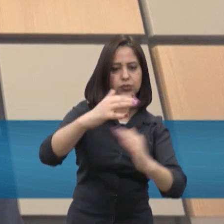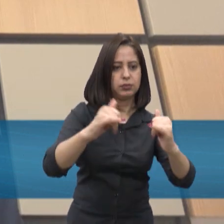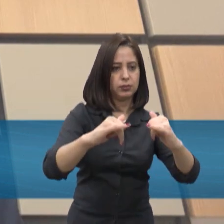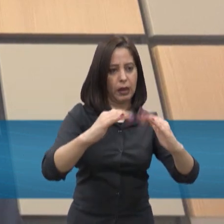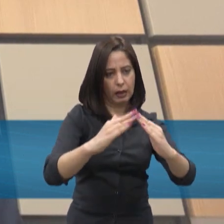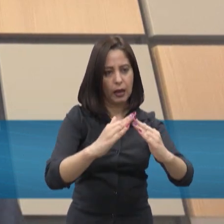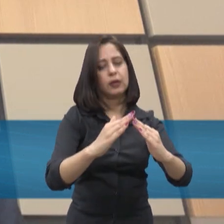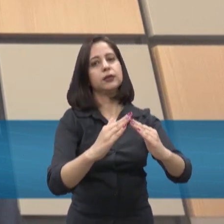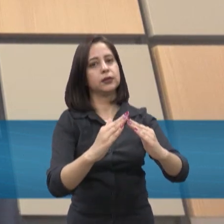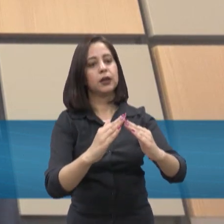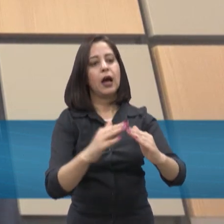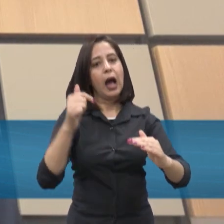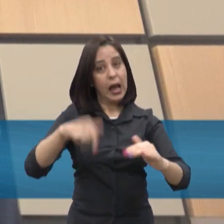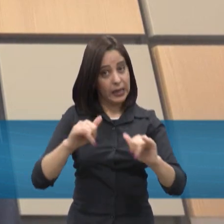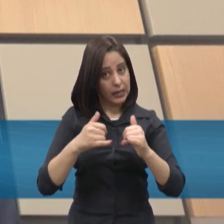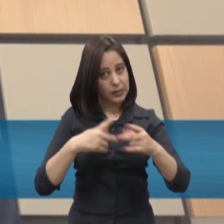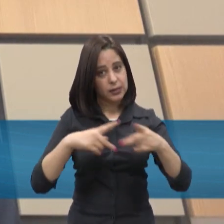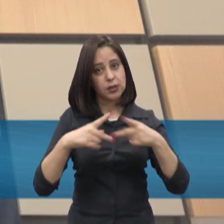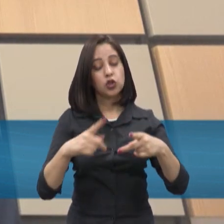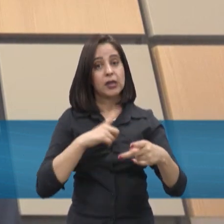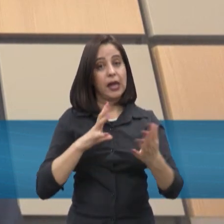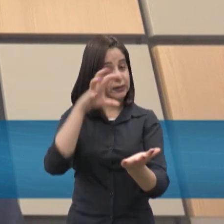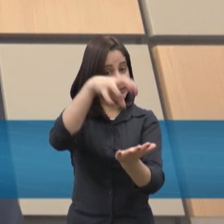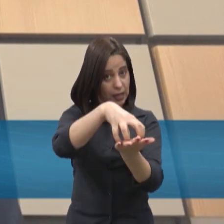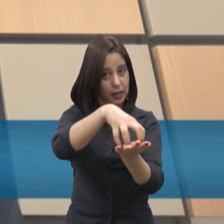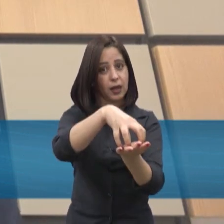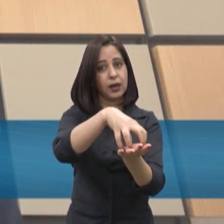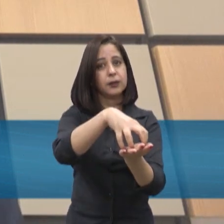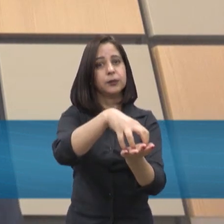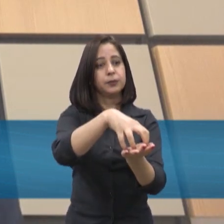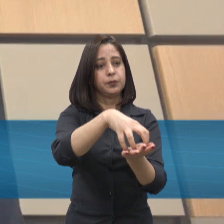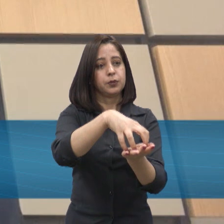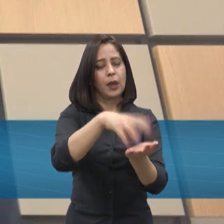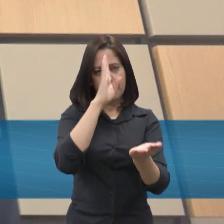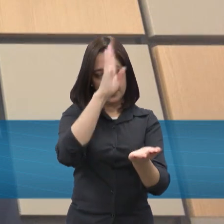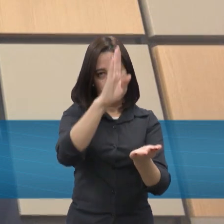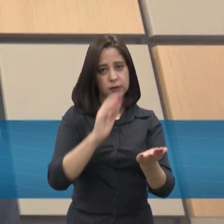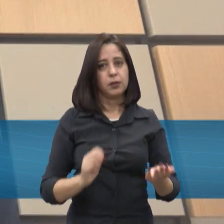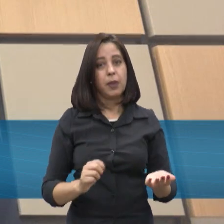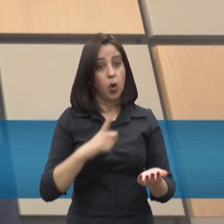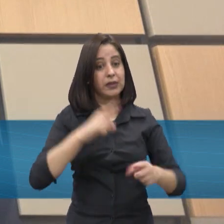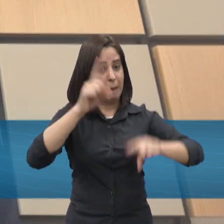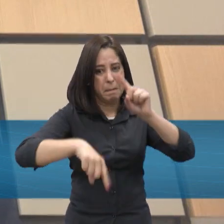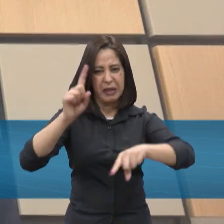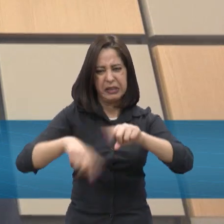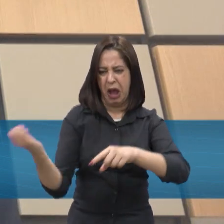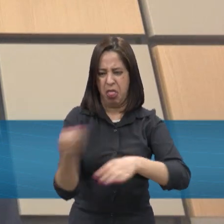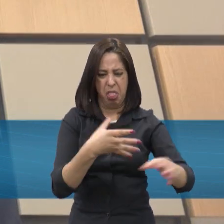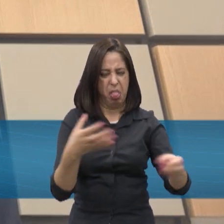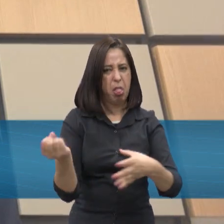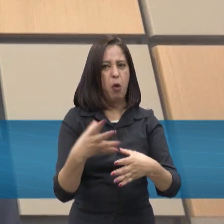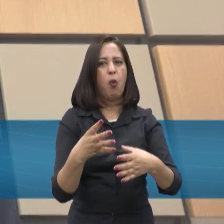aqui em São José, que é a sede da empresa, inclusive, um centro de operação muito moderno, que faz toda a gestão, né,